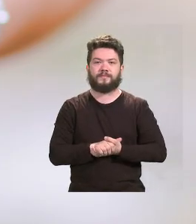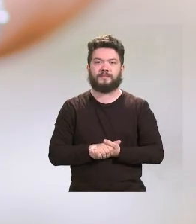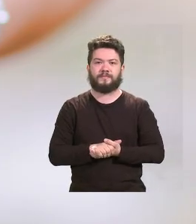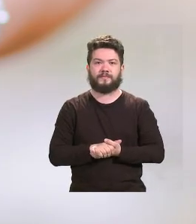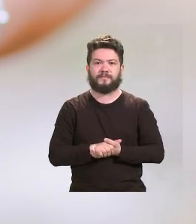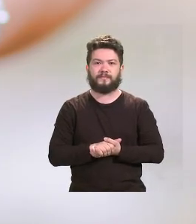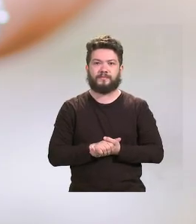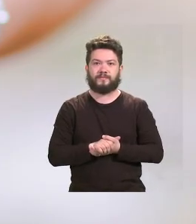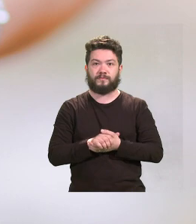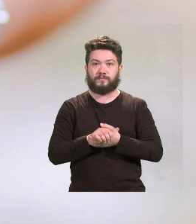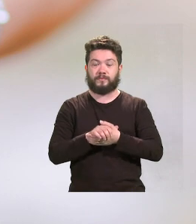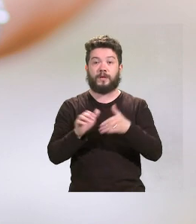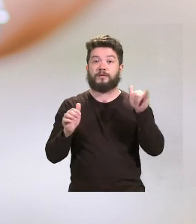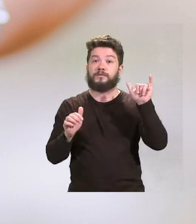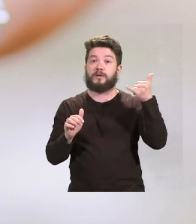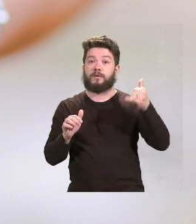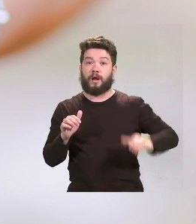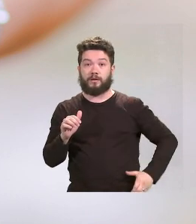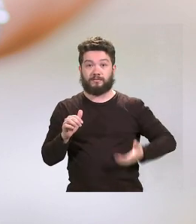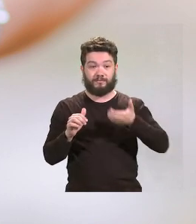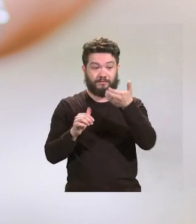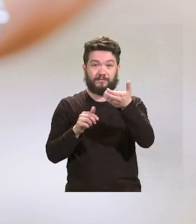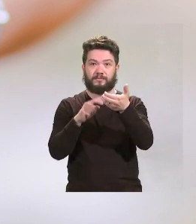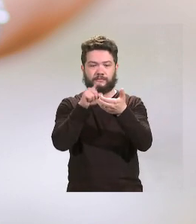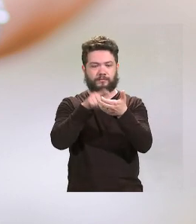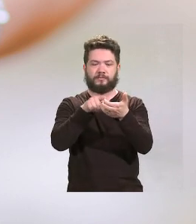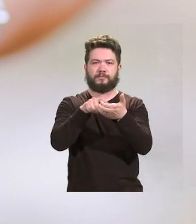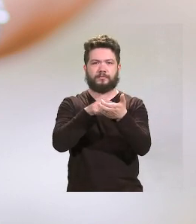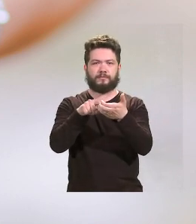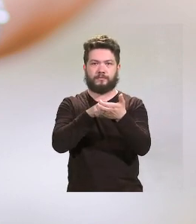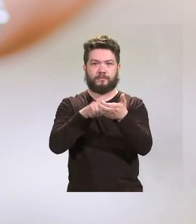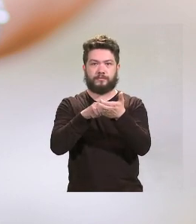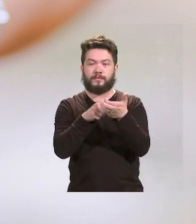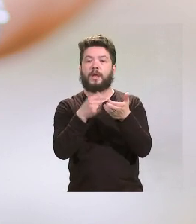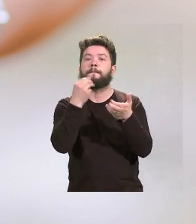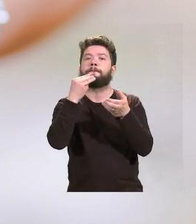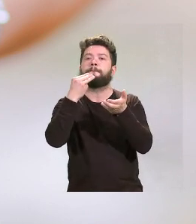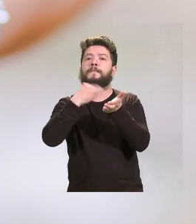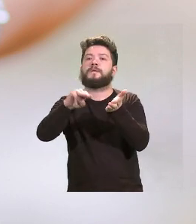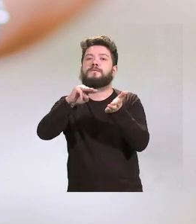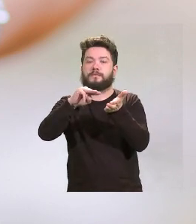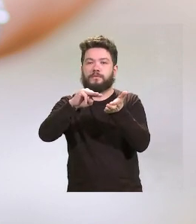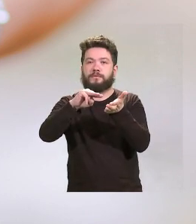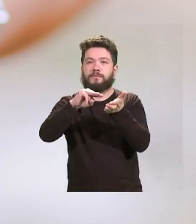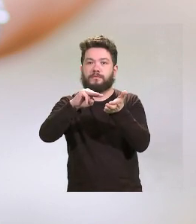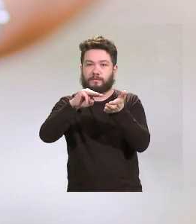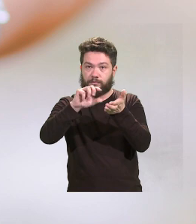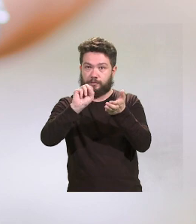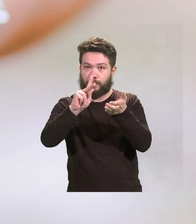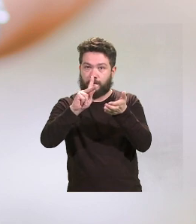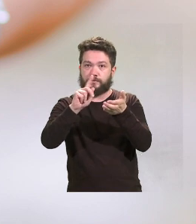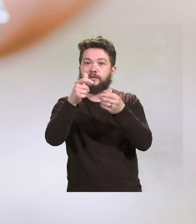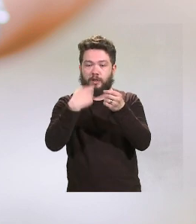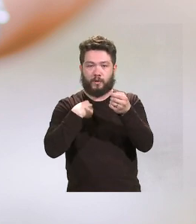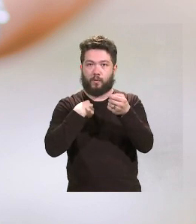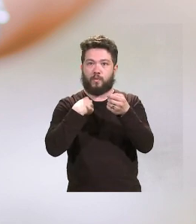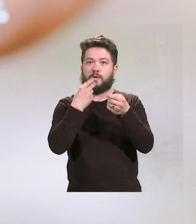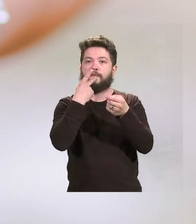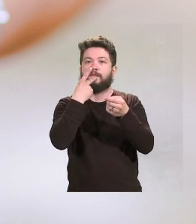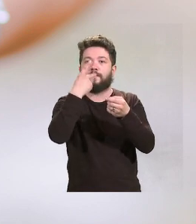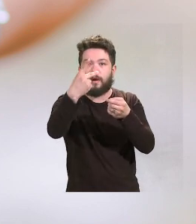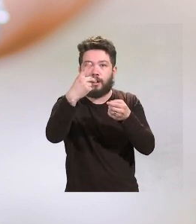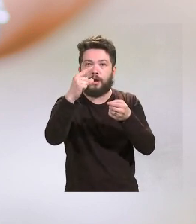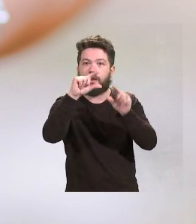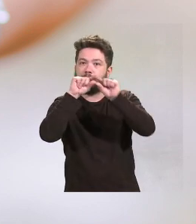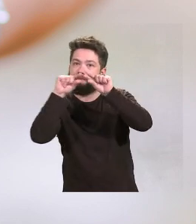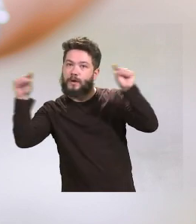Abram seus celulares em algum aplicativo que dê para digitar uma mensagem ou texto. Quando eu disser a frase, as